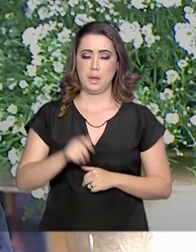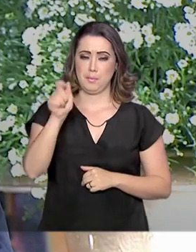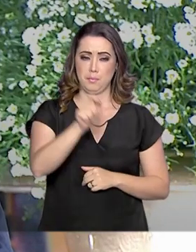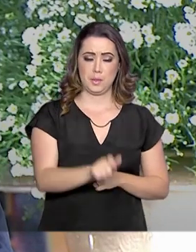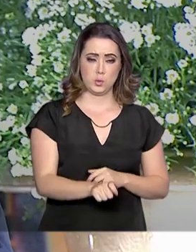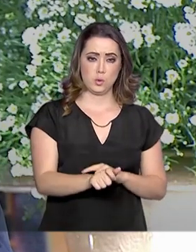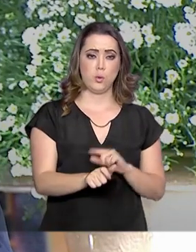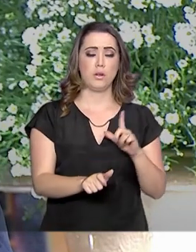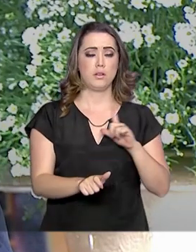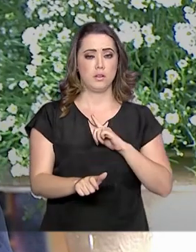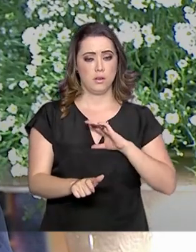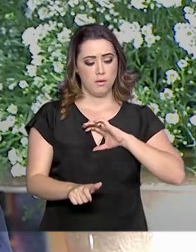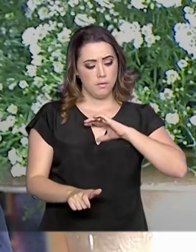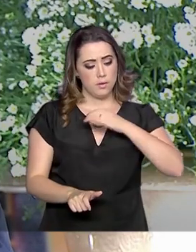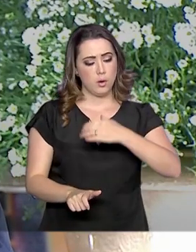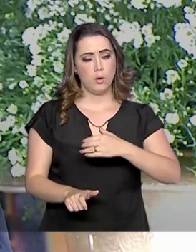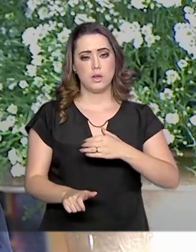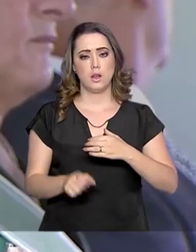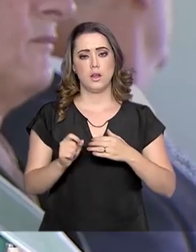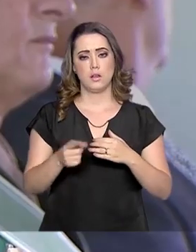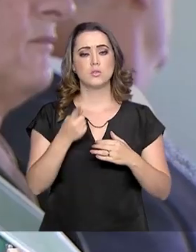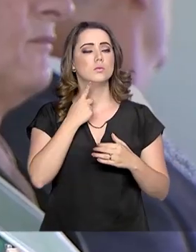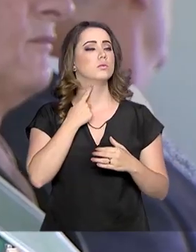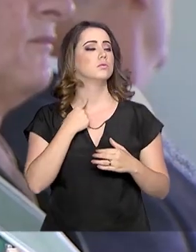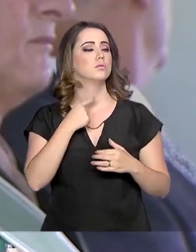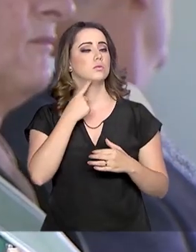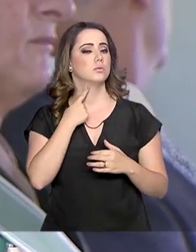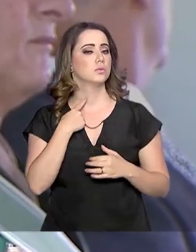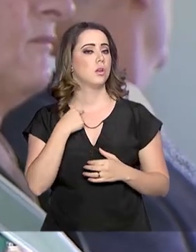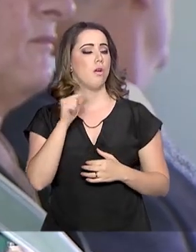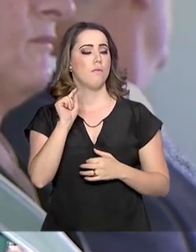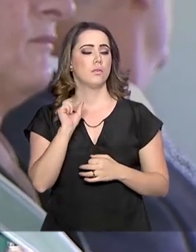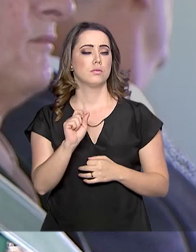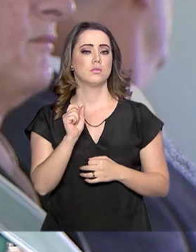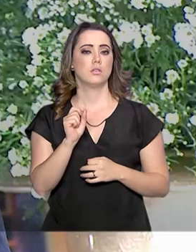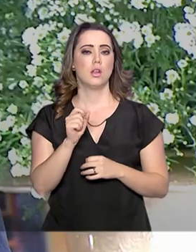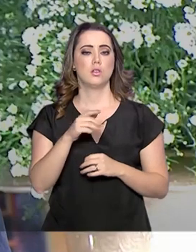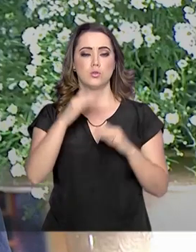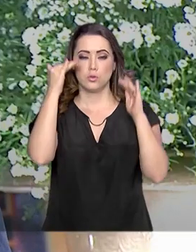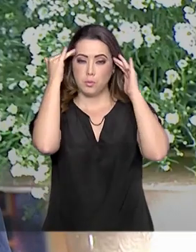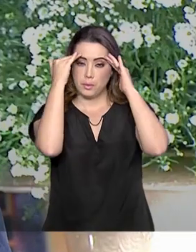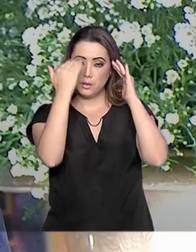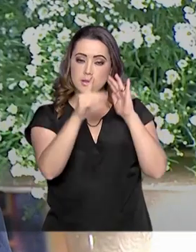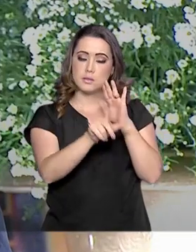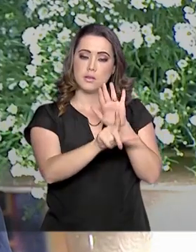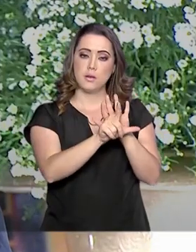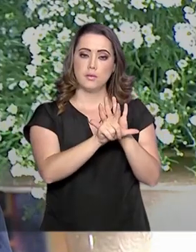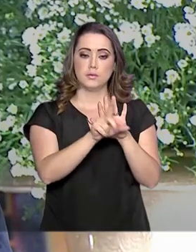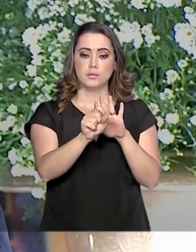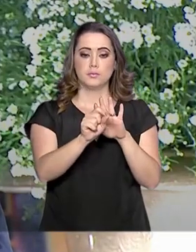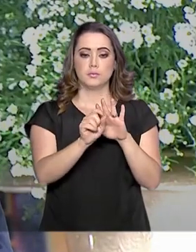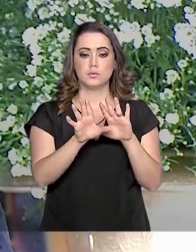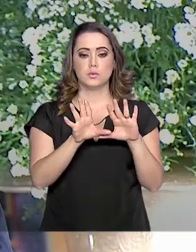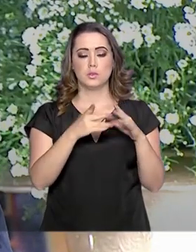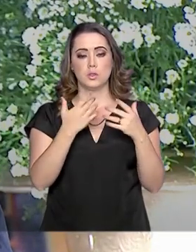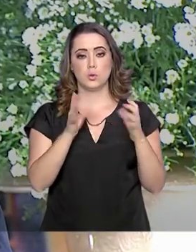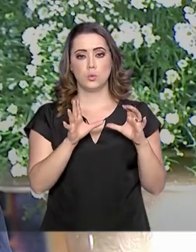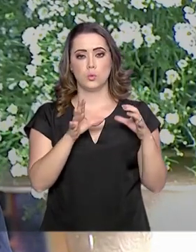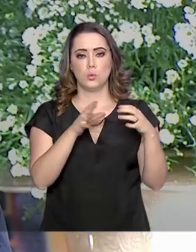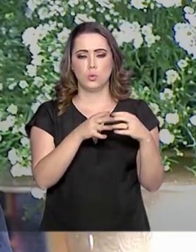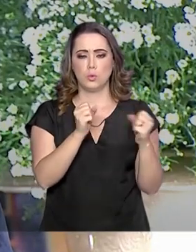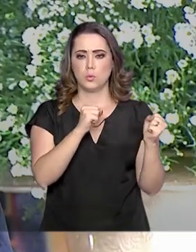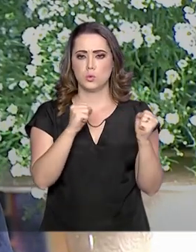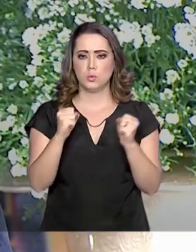a coragem, a galhardia e a vontade de fazer cumprir a lei, fazer com que as entranhas do poder